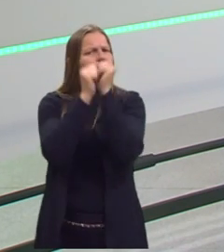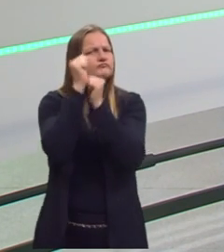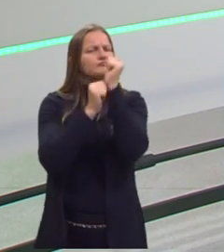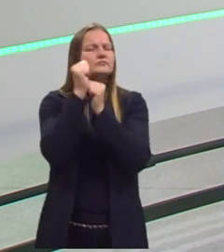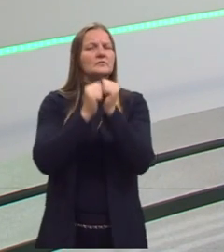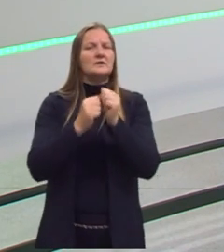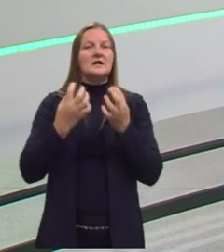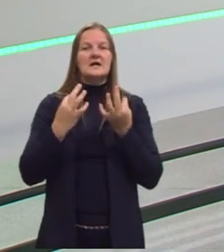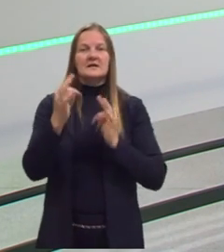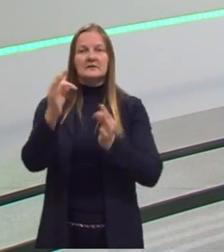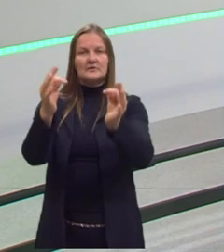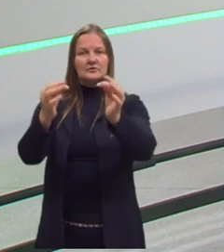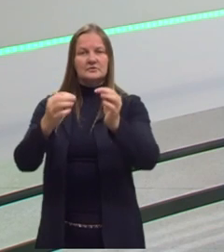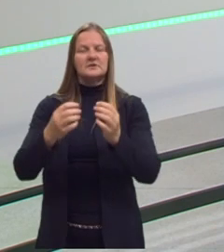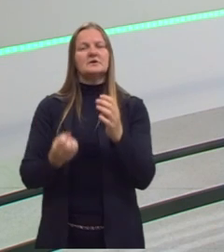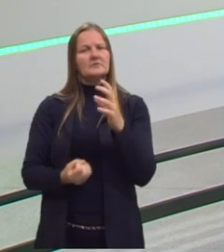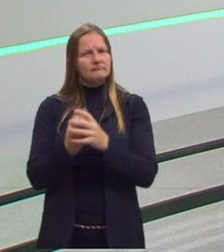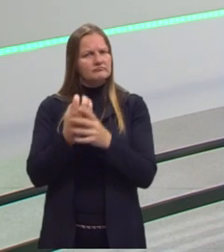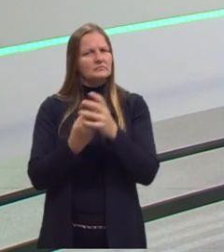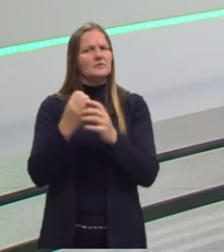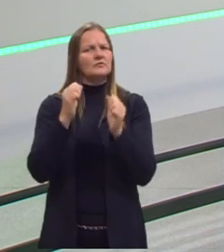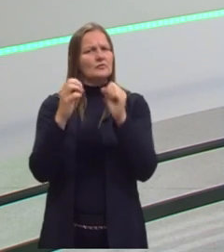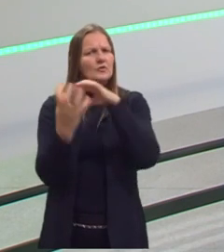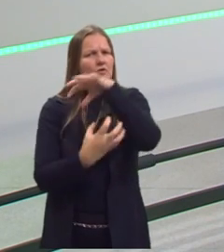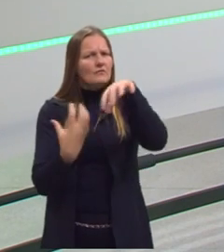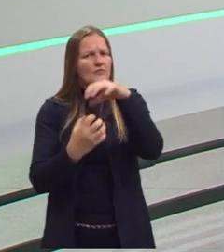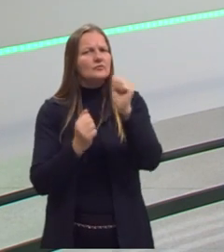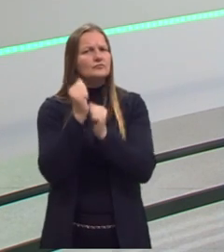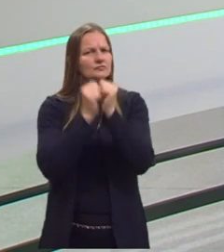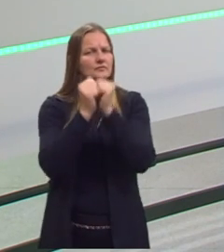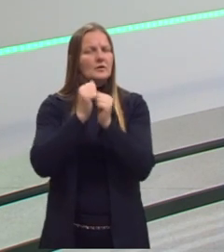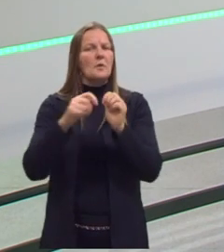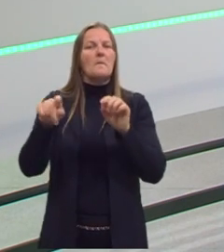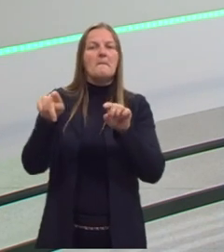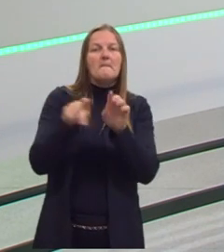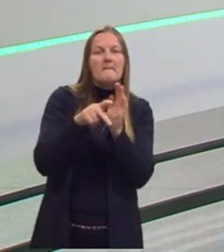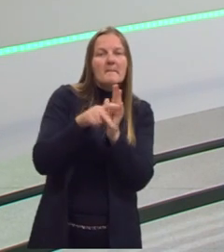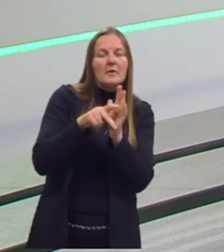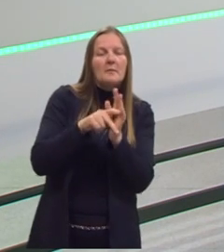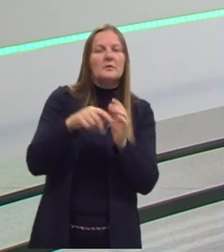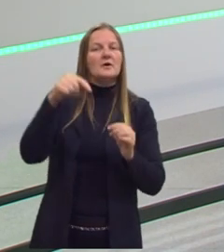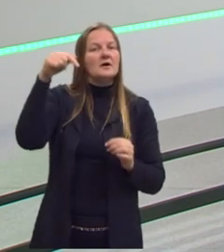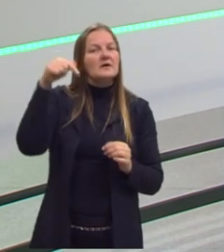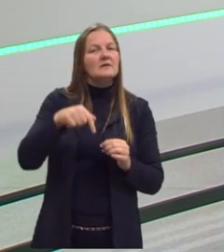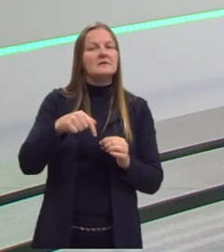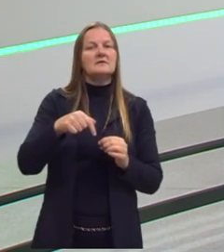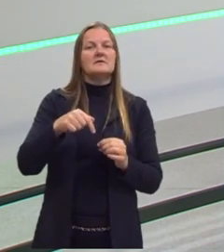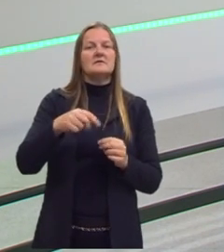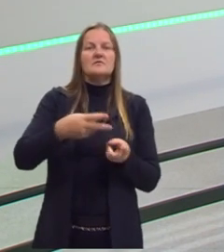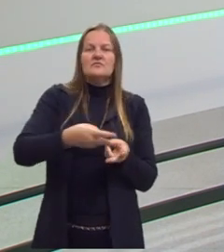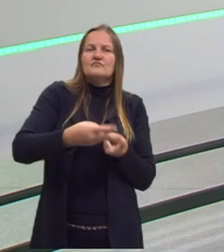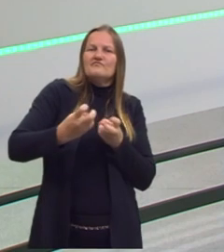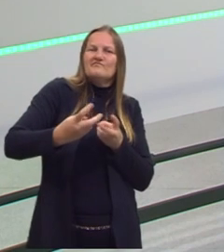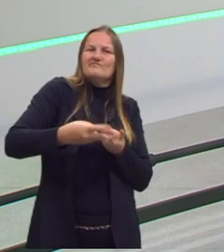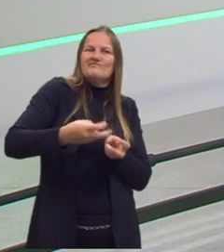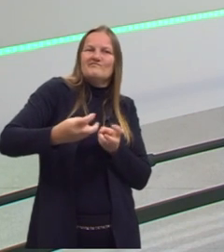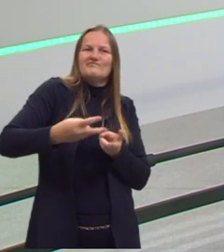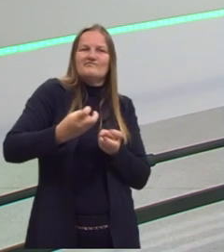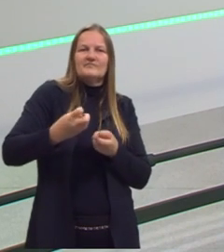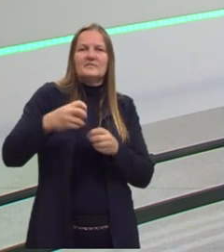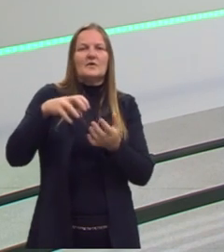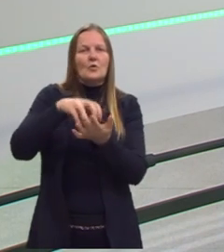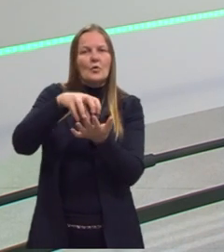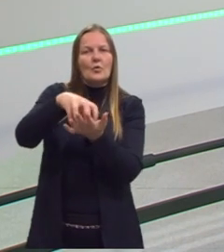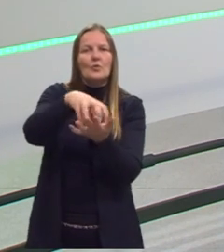essa tecnologia criada na Revolução Industrial, ela deve muito às riquezas que foram expropriadas das